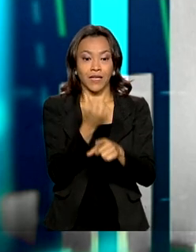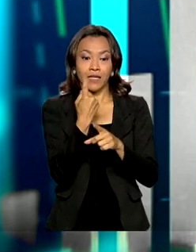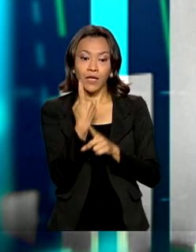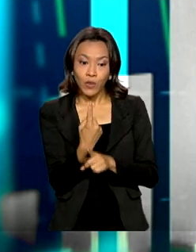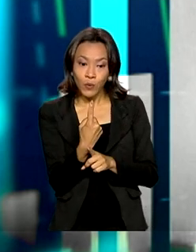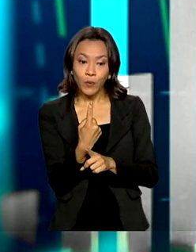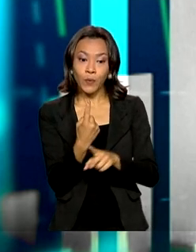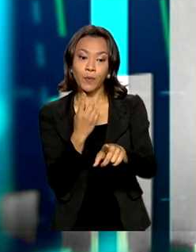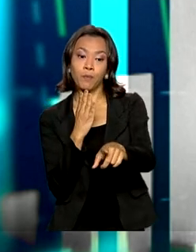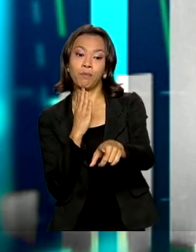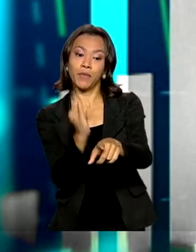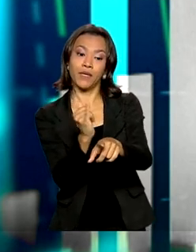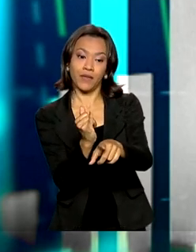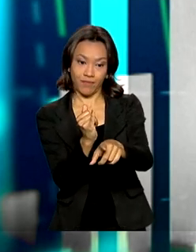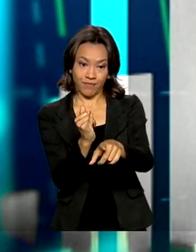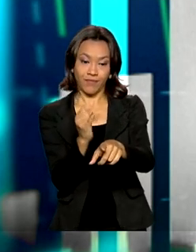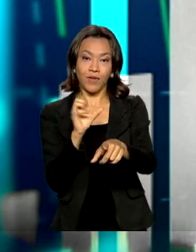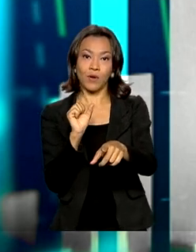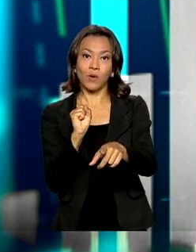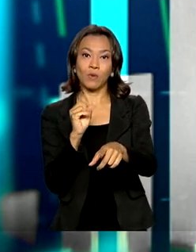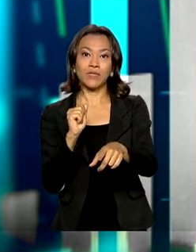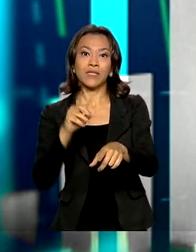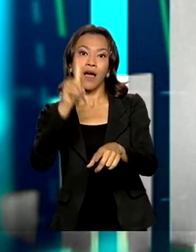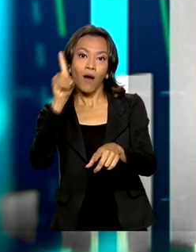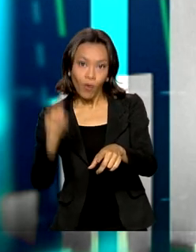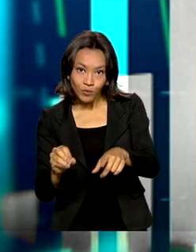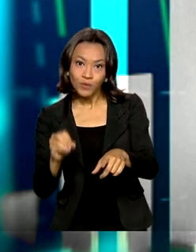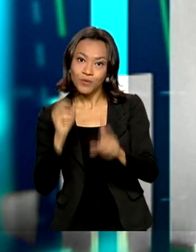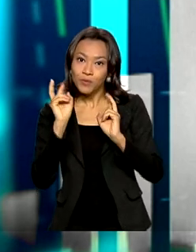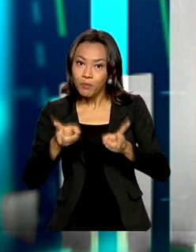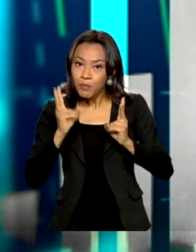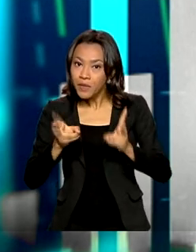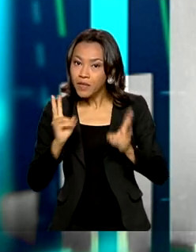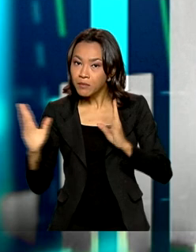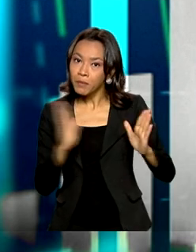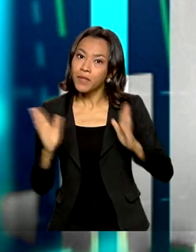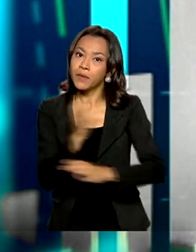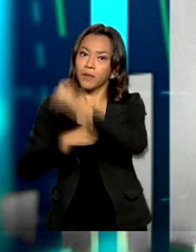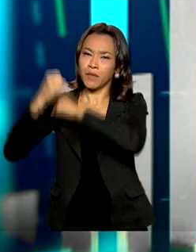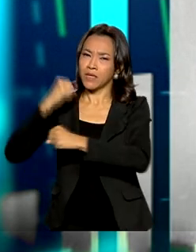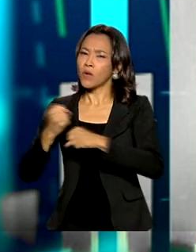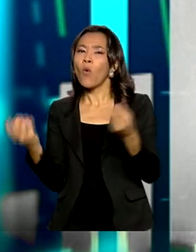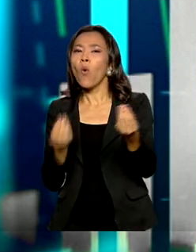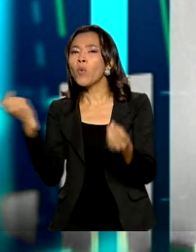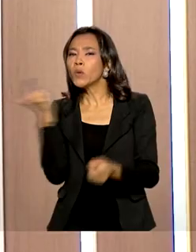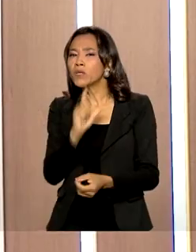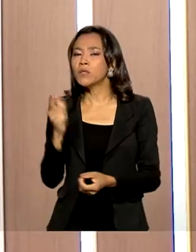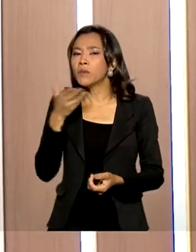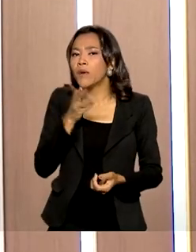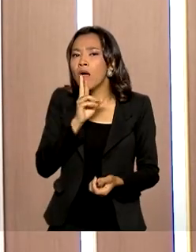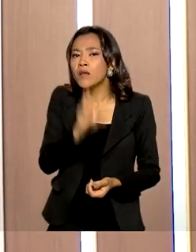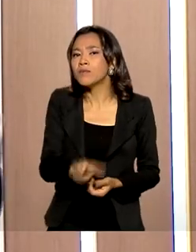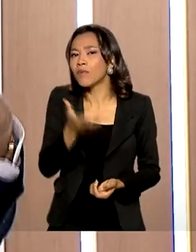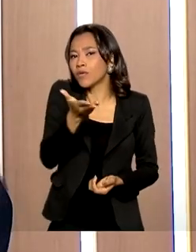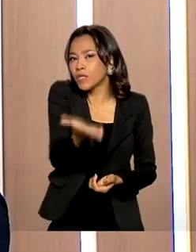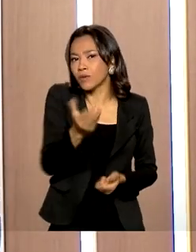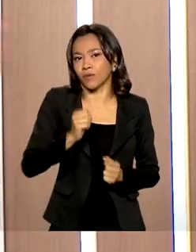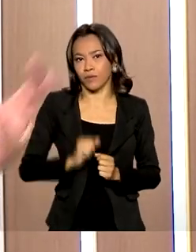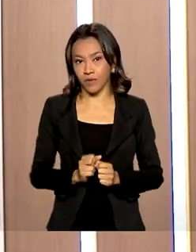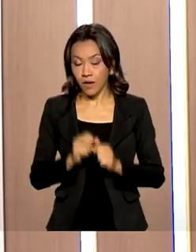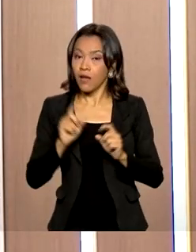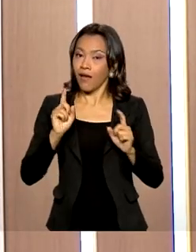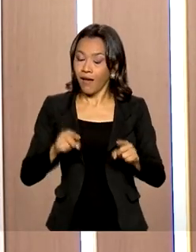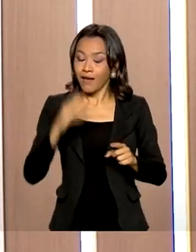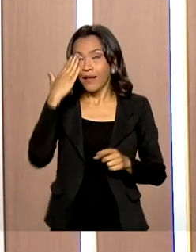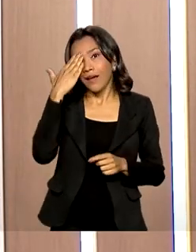um aumento de 21% em relação ao mesmo período do ano passado. Como é que foi possível chegar a esse resultado? Graças ao papel